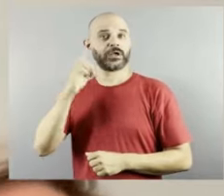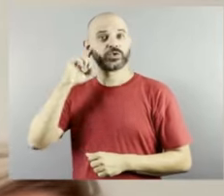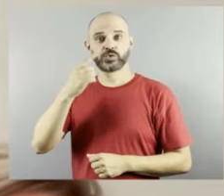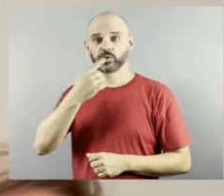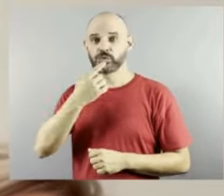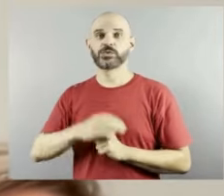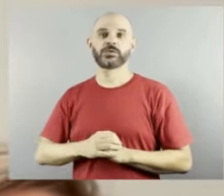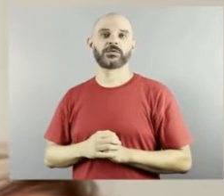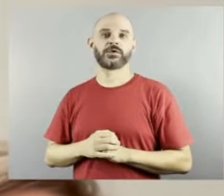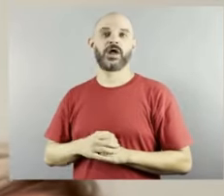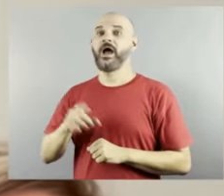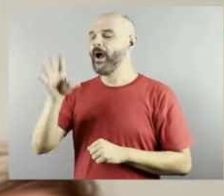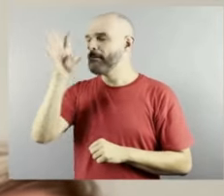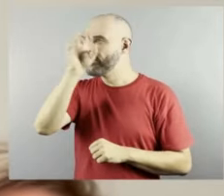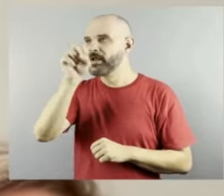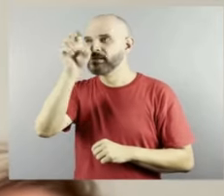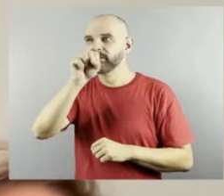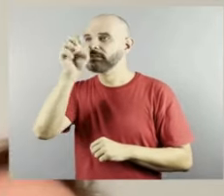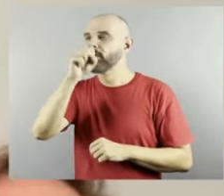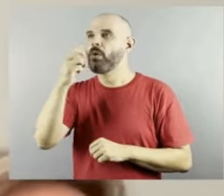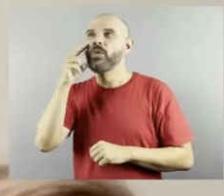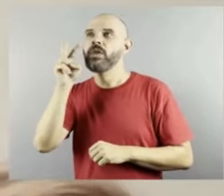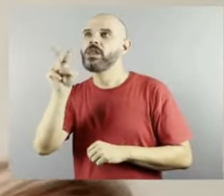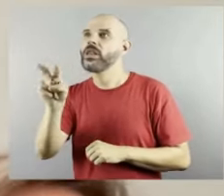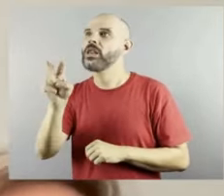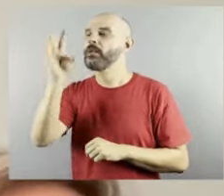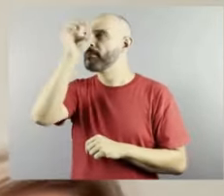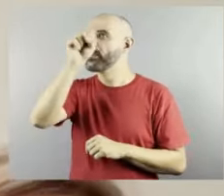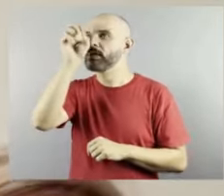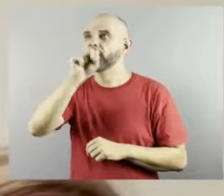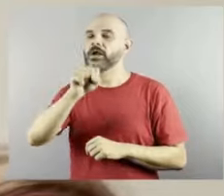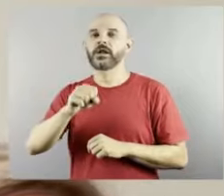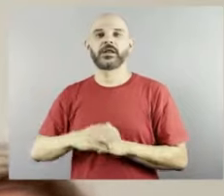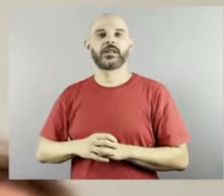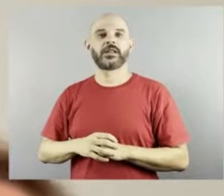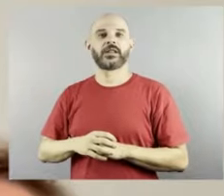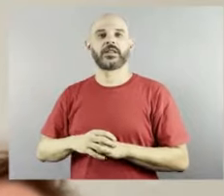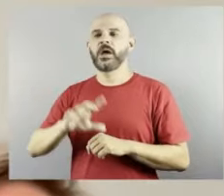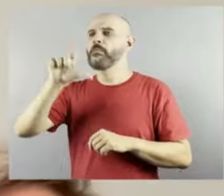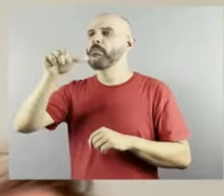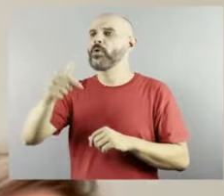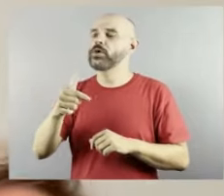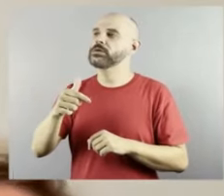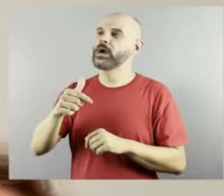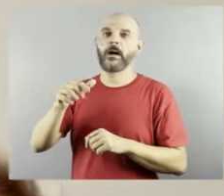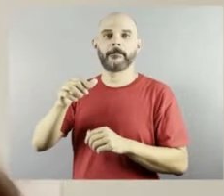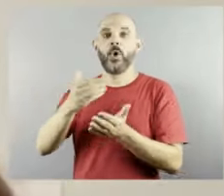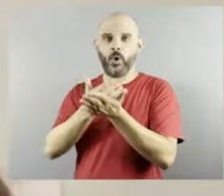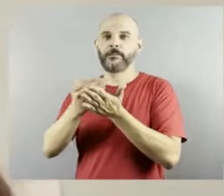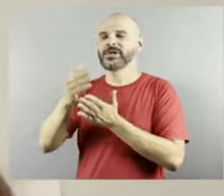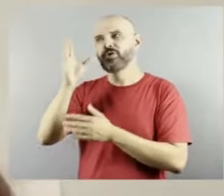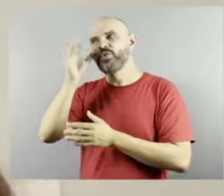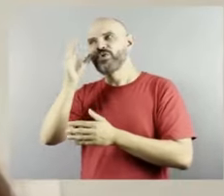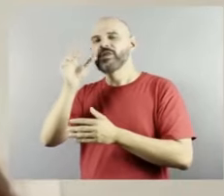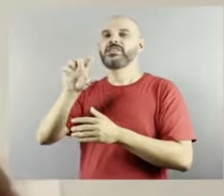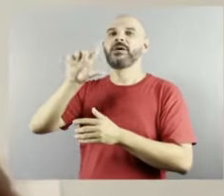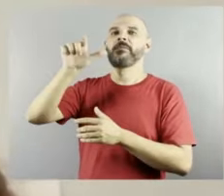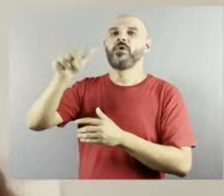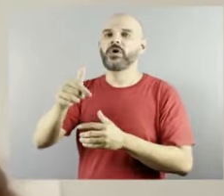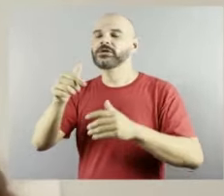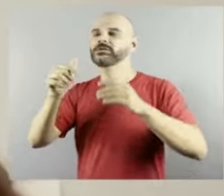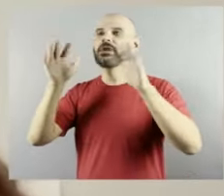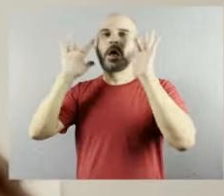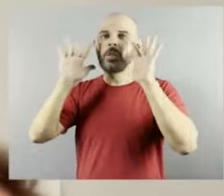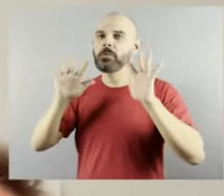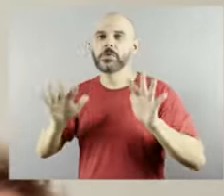a princípio com curiosidade depois com muita naturalidade exato eles comunicavam eu junto não vai ter aquela coisa que a gente ficou ouvindo